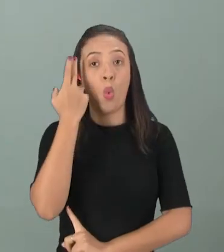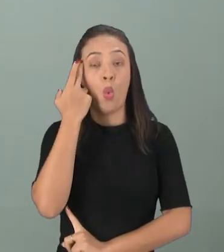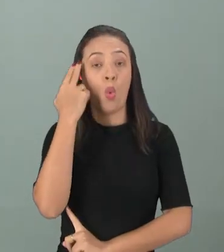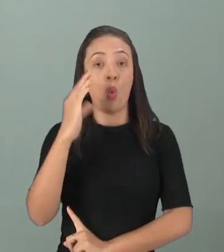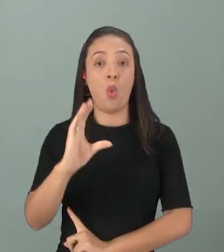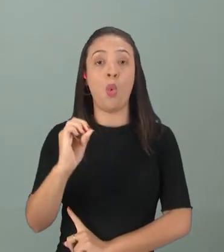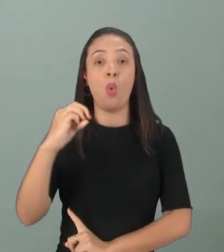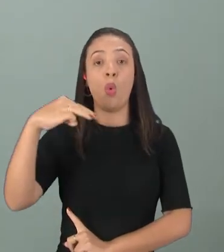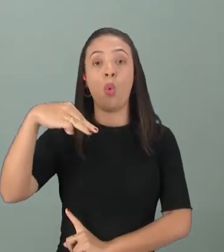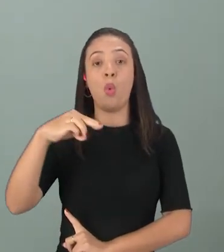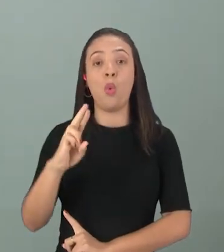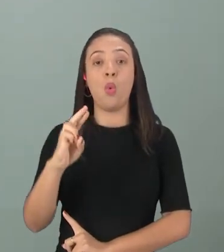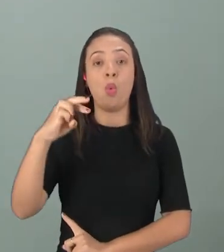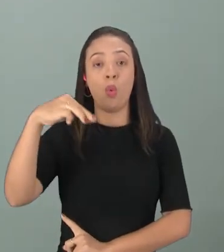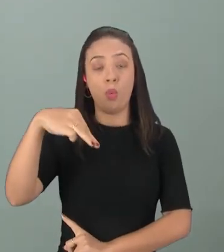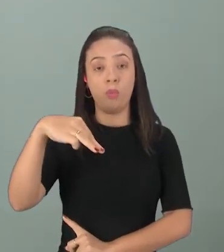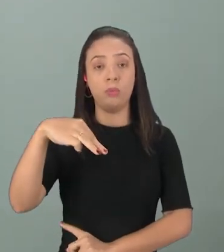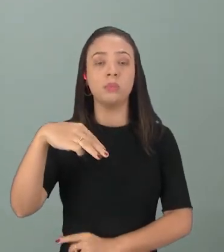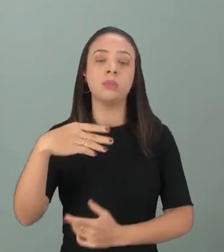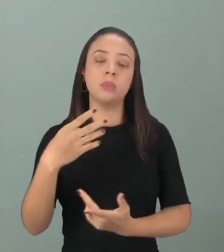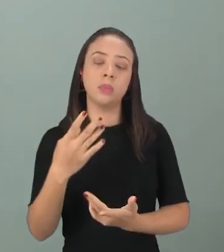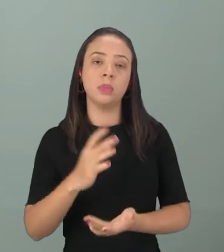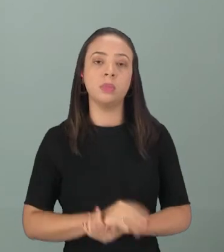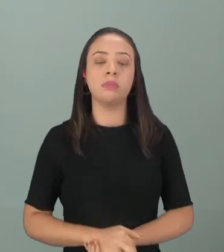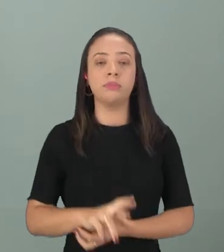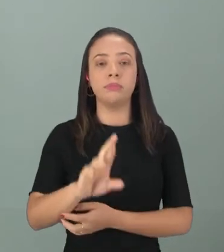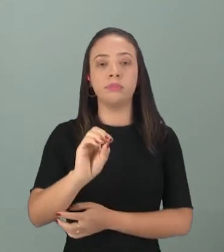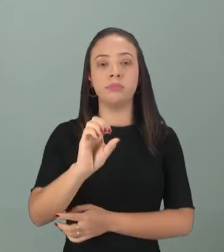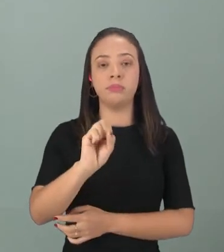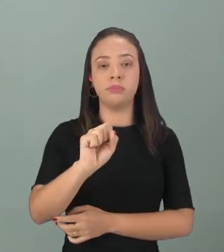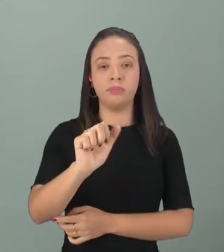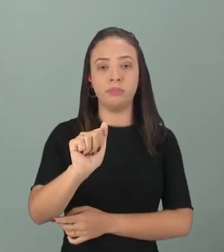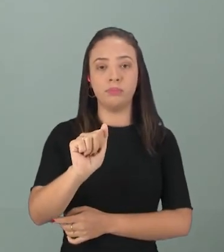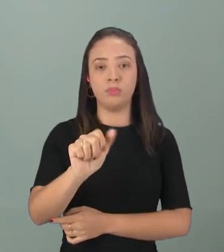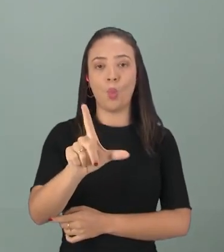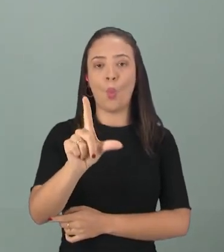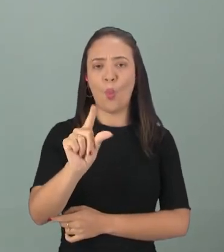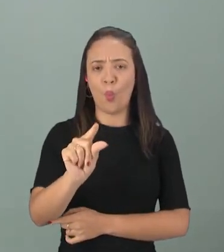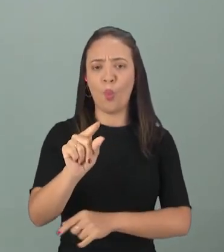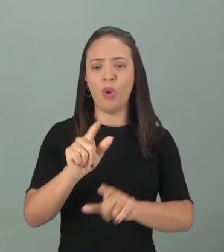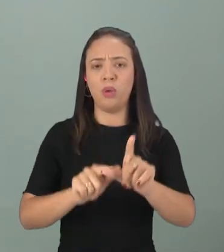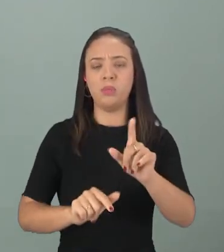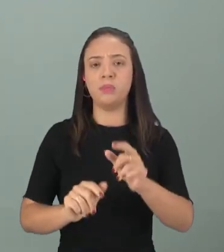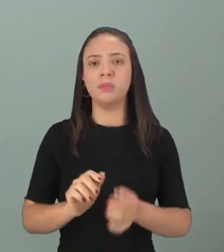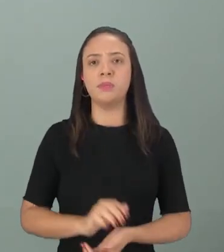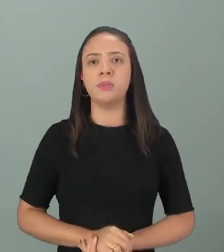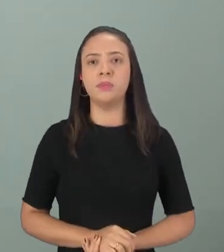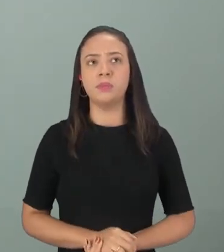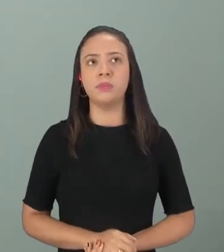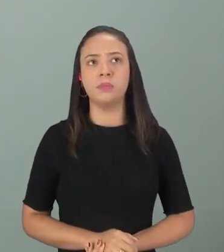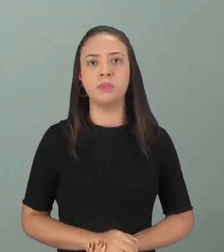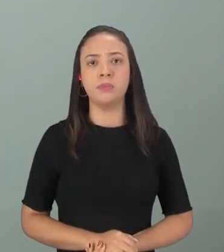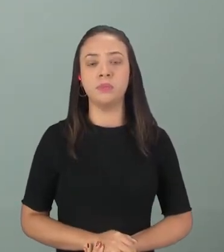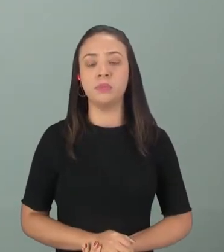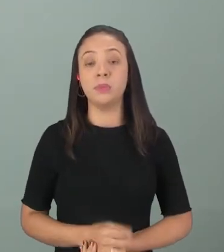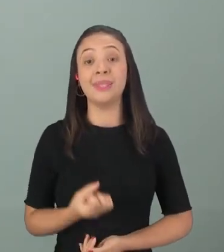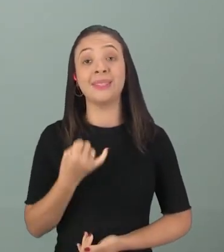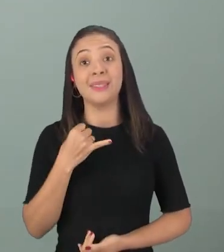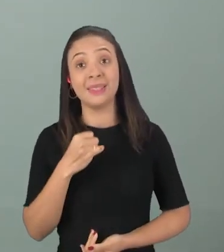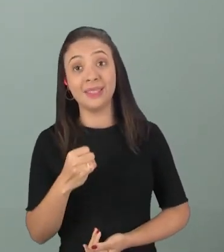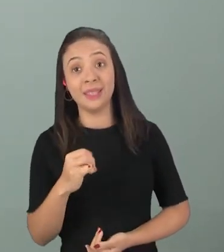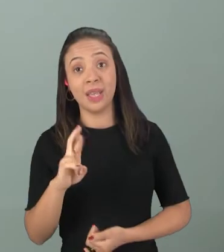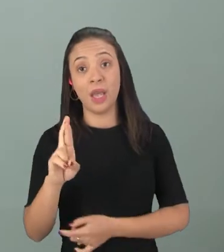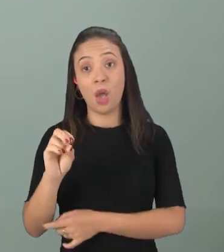especificando, tipo, rosa com letra com R minúscula. Minúscula, tá? Então, tá a diferença. A não ser que esse rosa fosse início de frase.